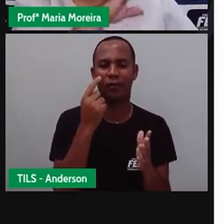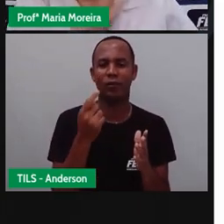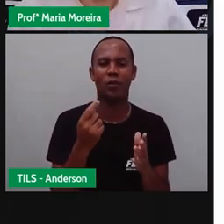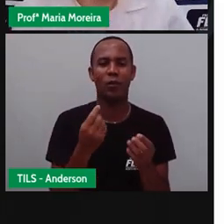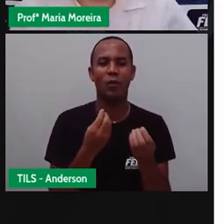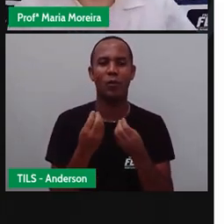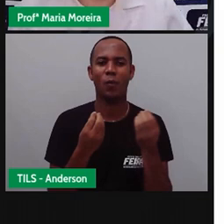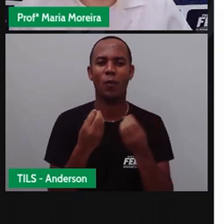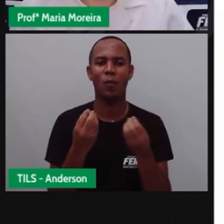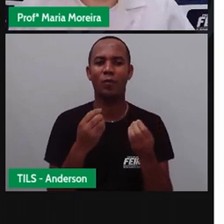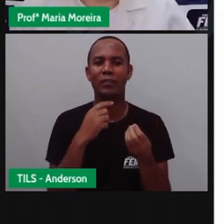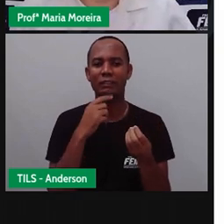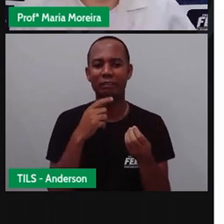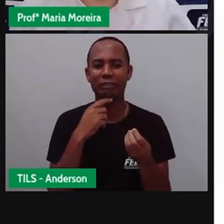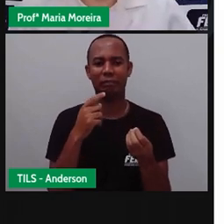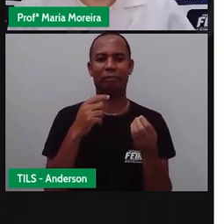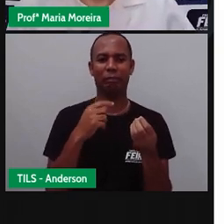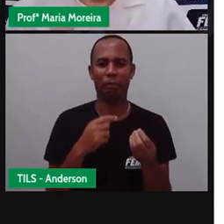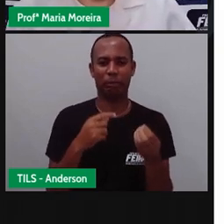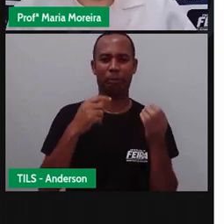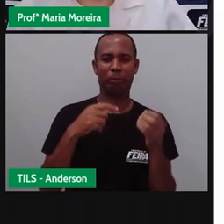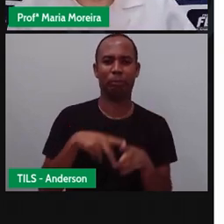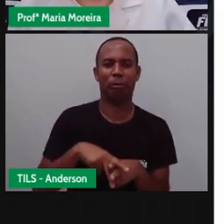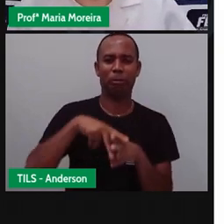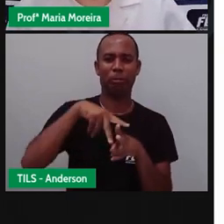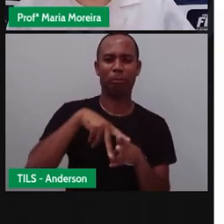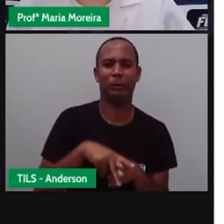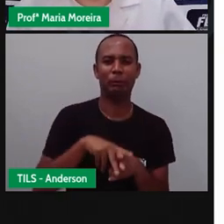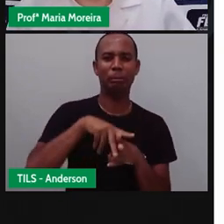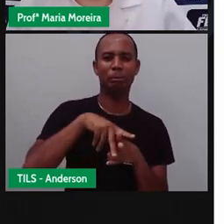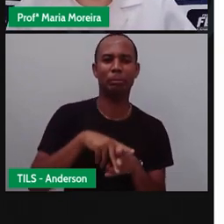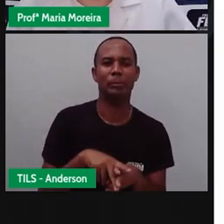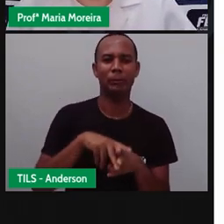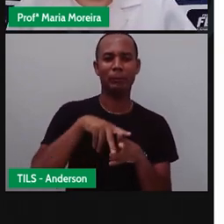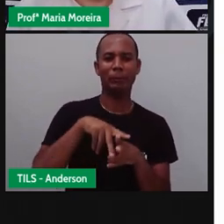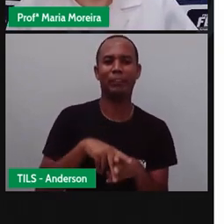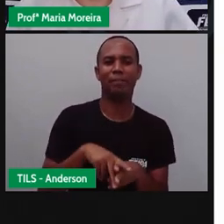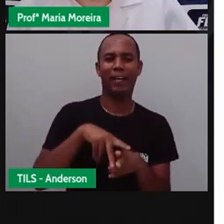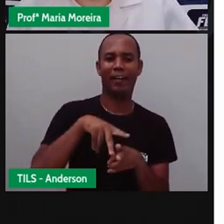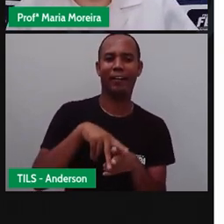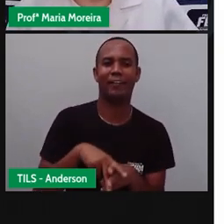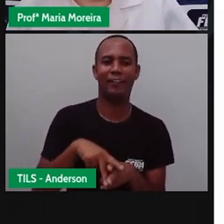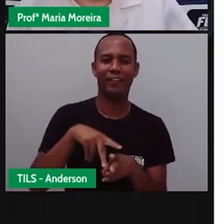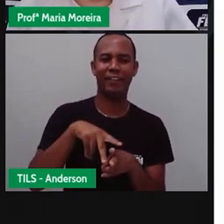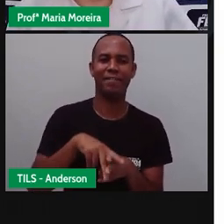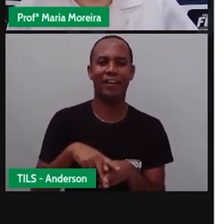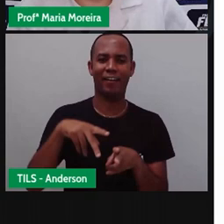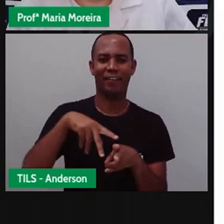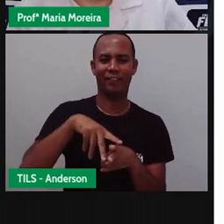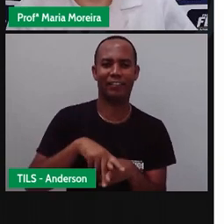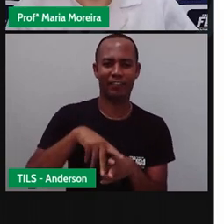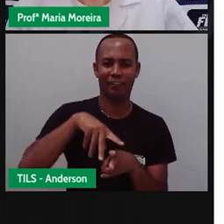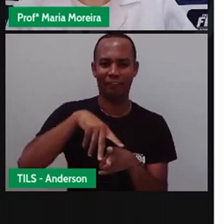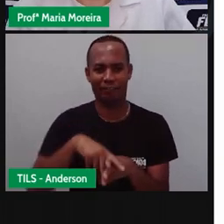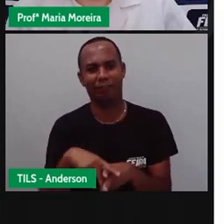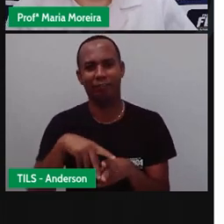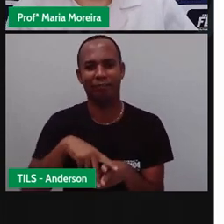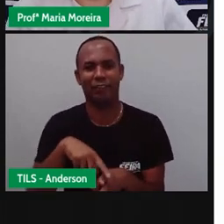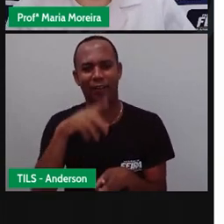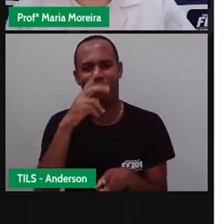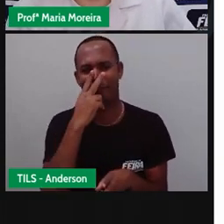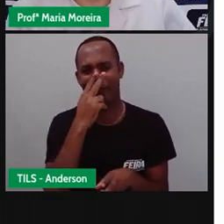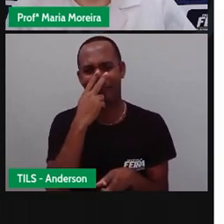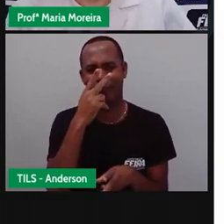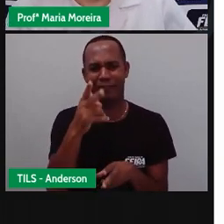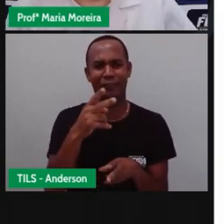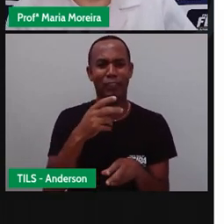Então, não tinha como amortecer nada. Então, era segurar na mão de Deus e pedalar, meu filho. Imagine